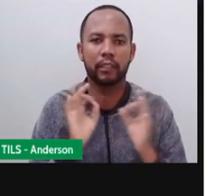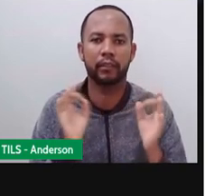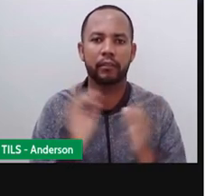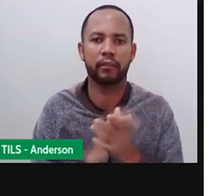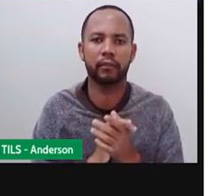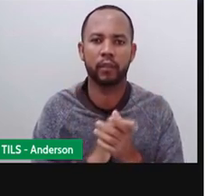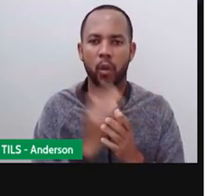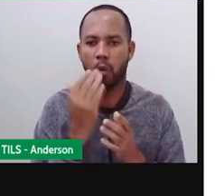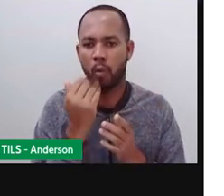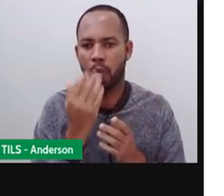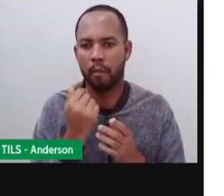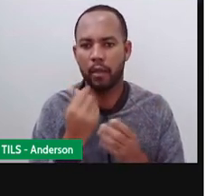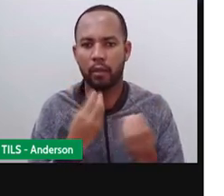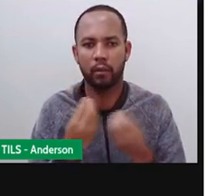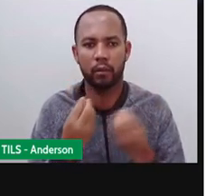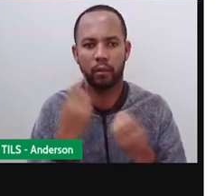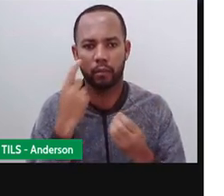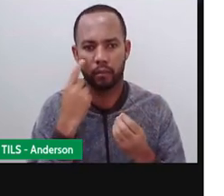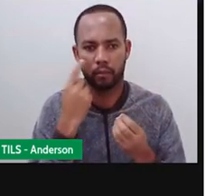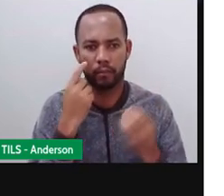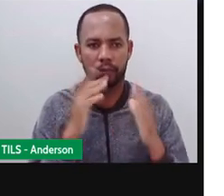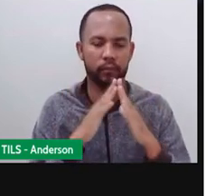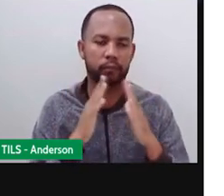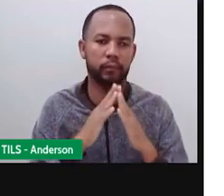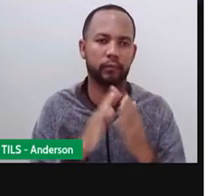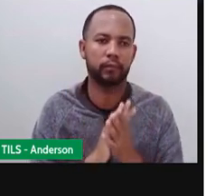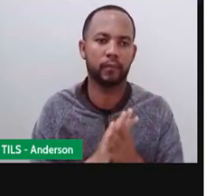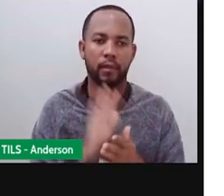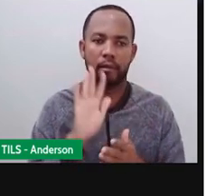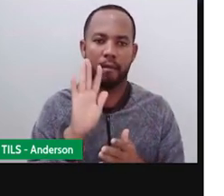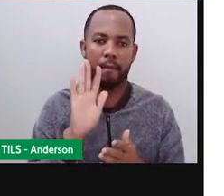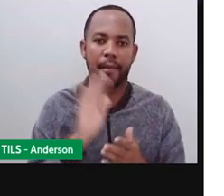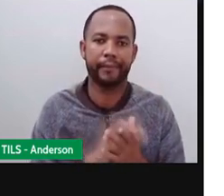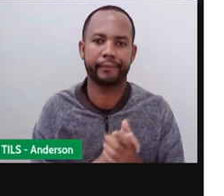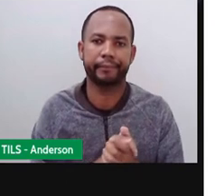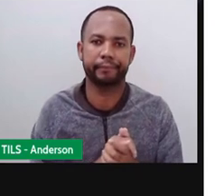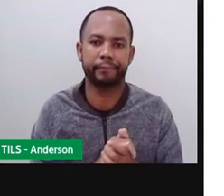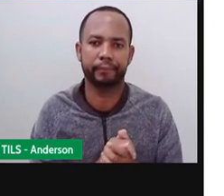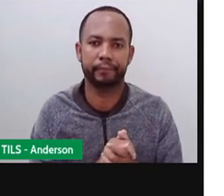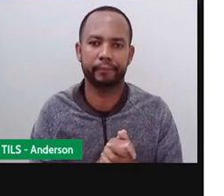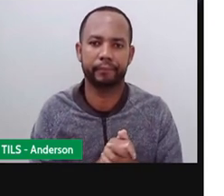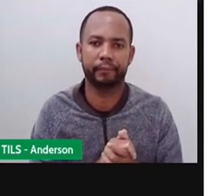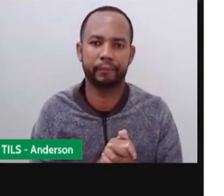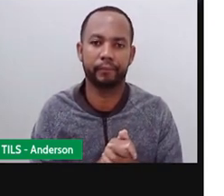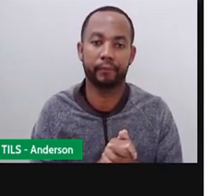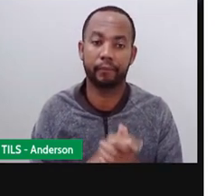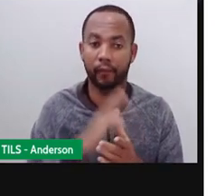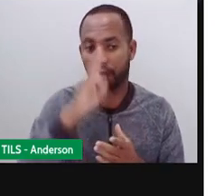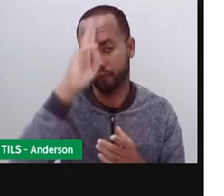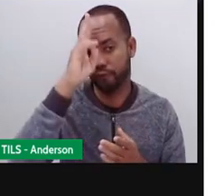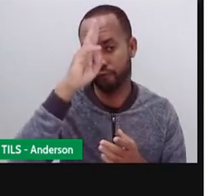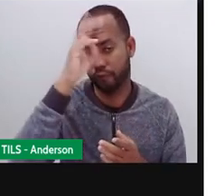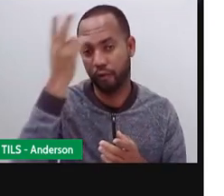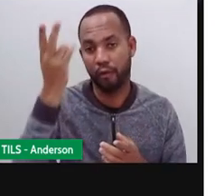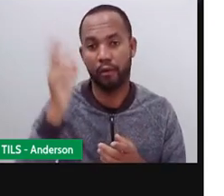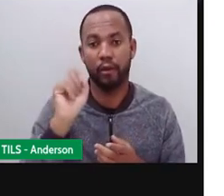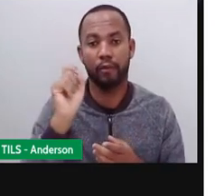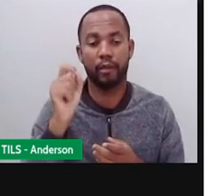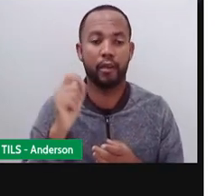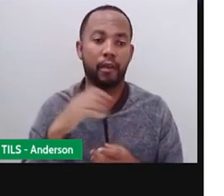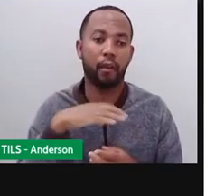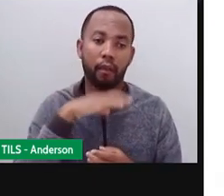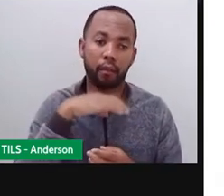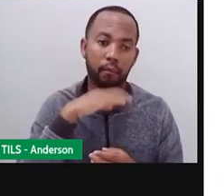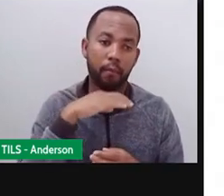que a cegonha se alimente lá na casa da cegonha. Mas, né, como uma boa fábula, né, os animais aqui estão conversando,